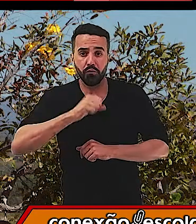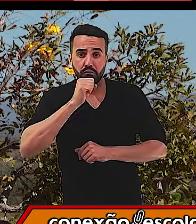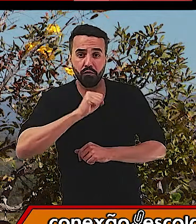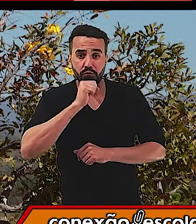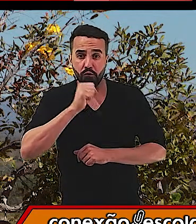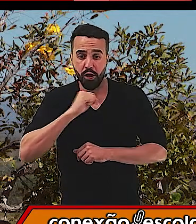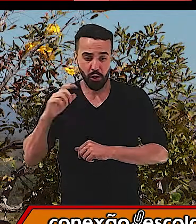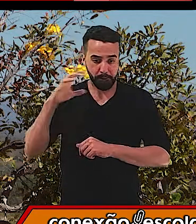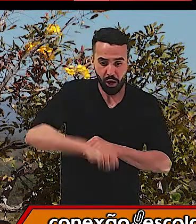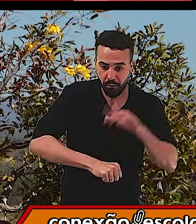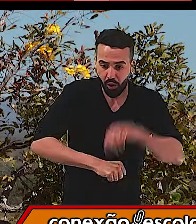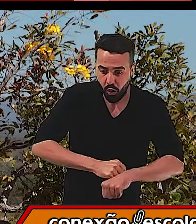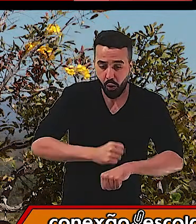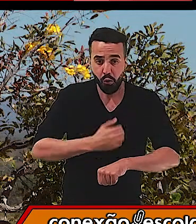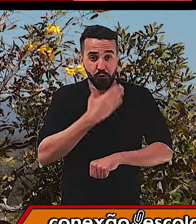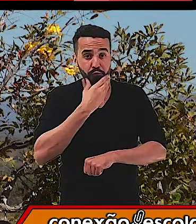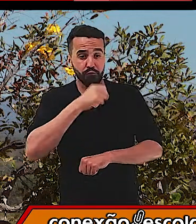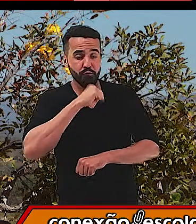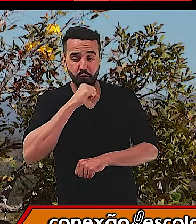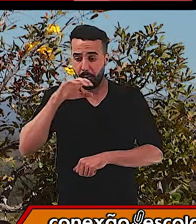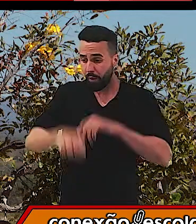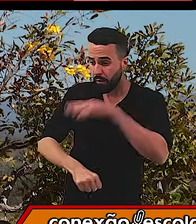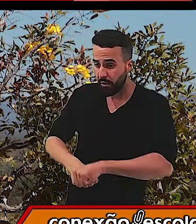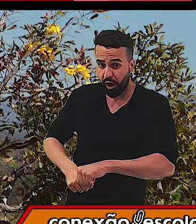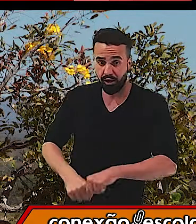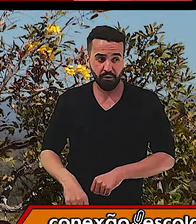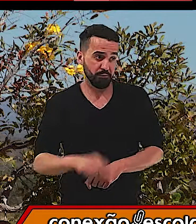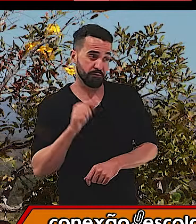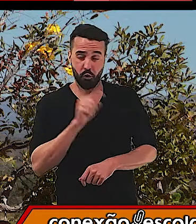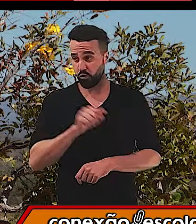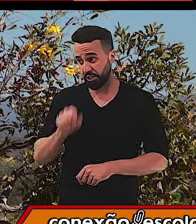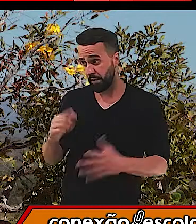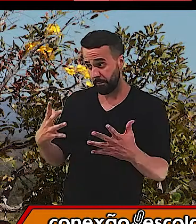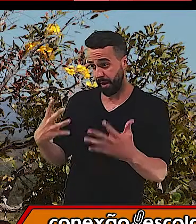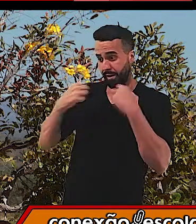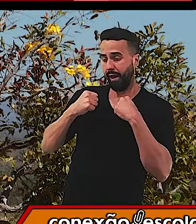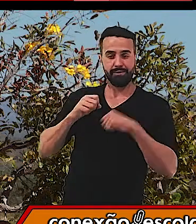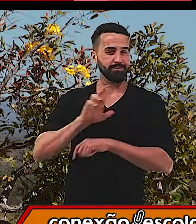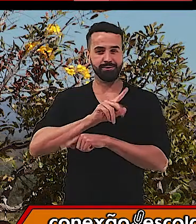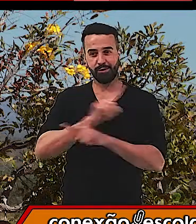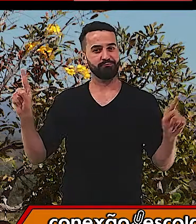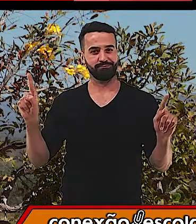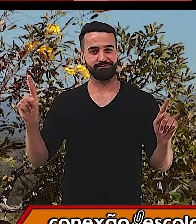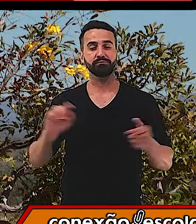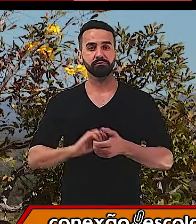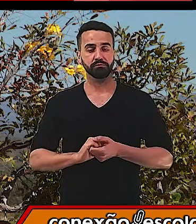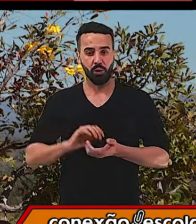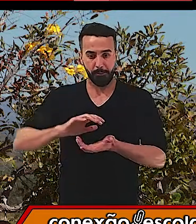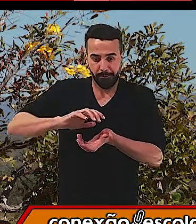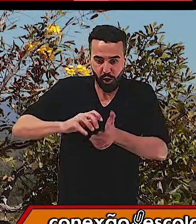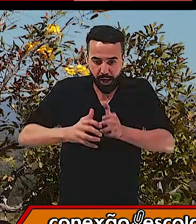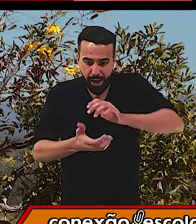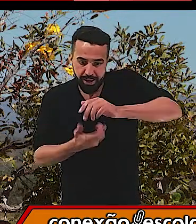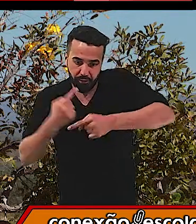pegou, o vô não me pegou, nem você, lebre, boba, vai me pegar. E o bolinho